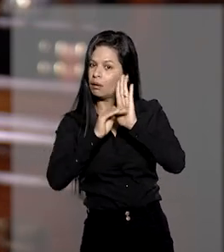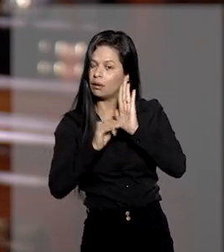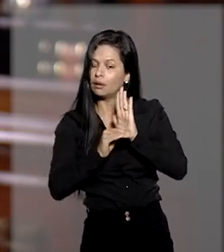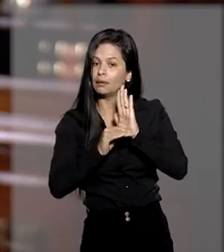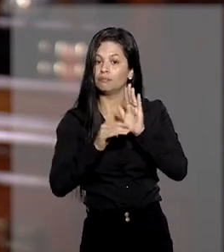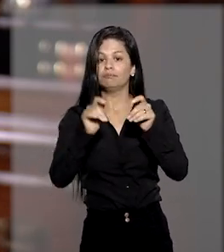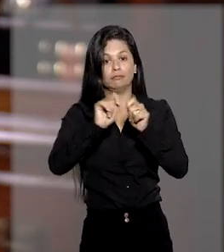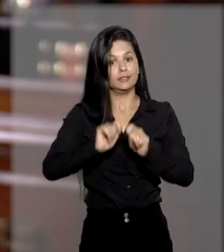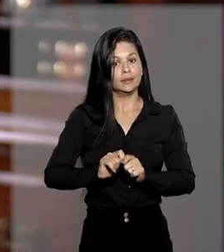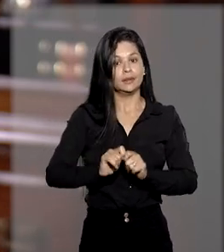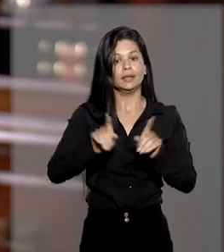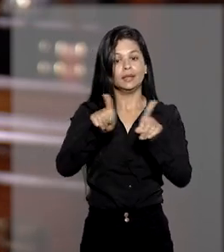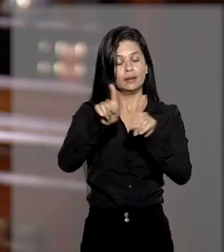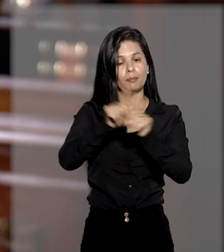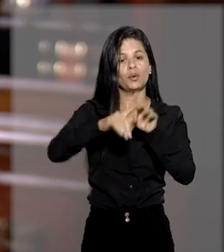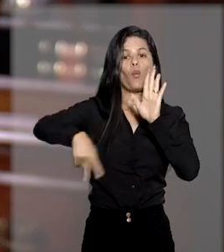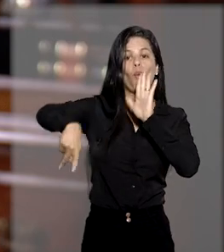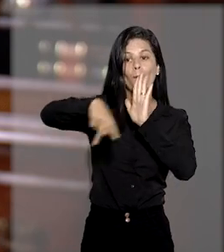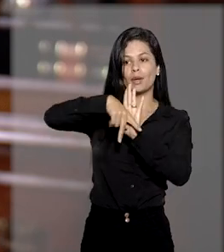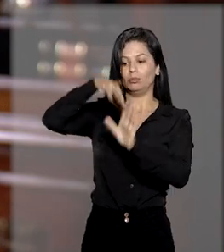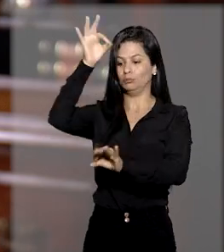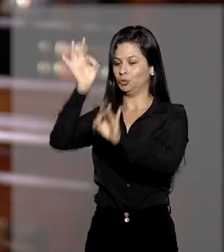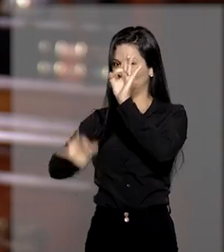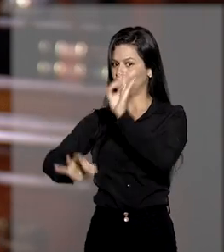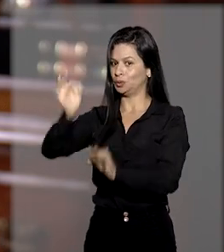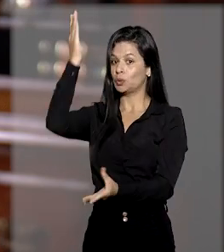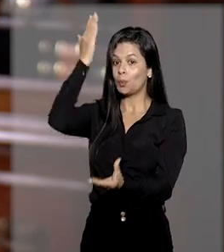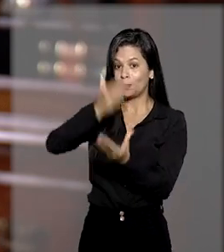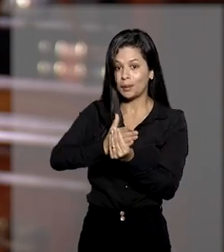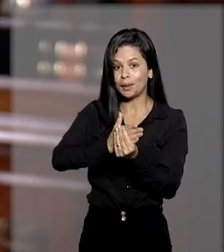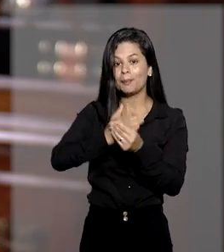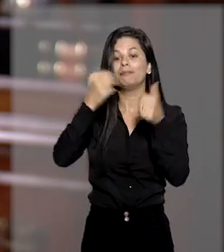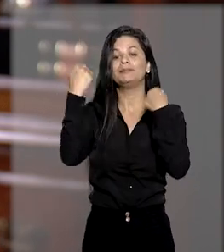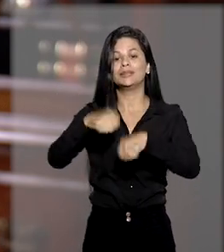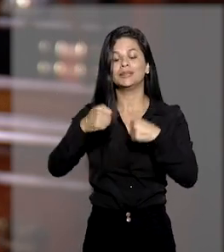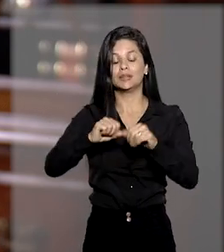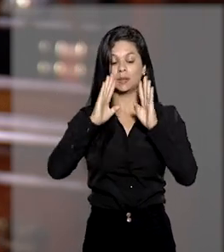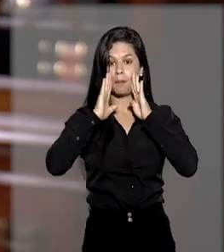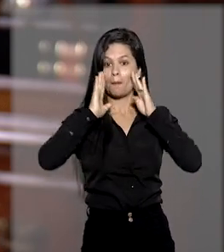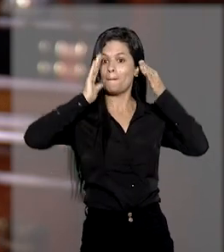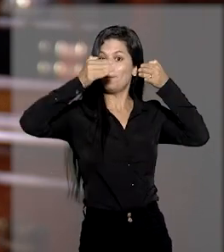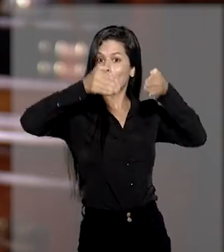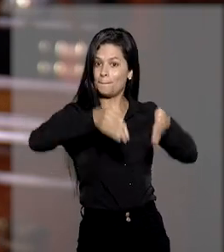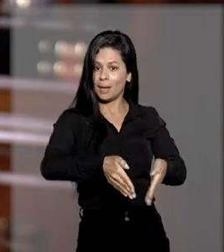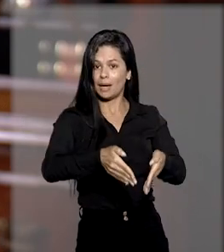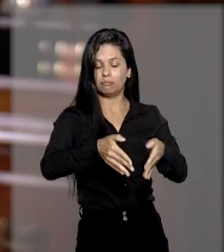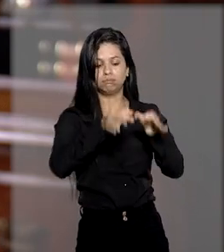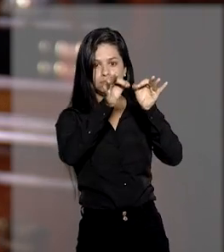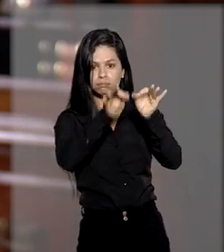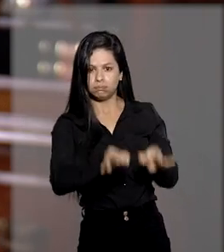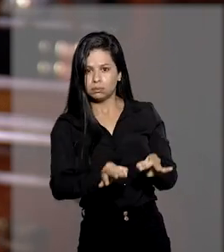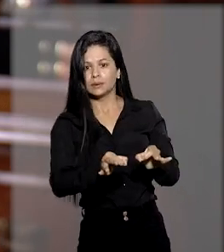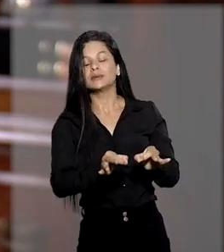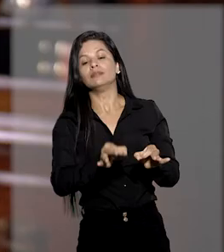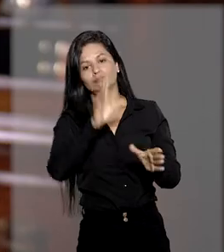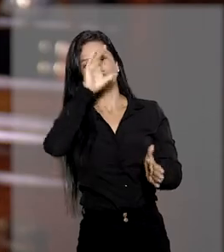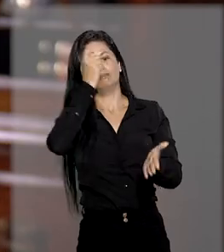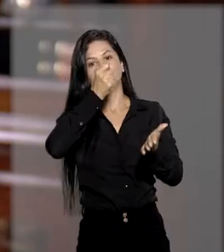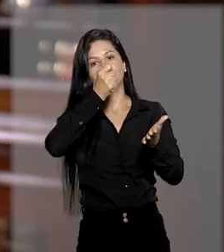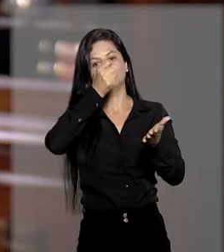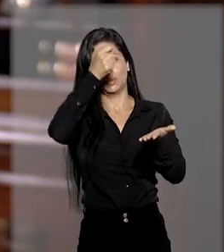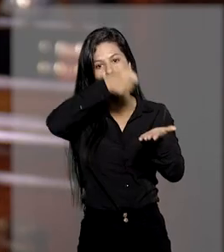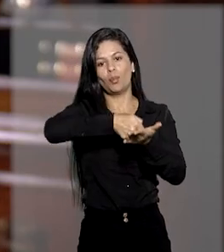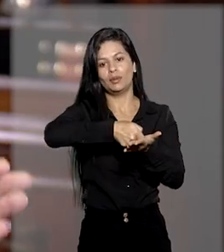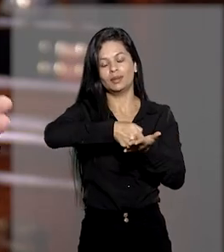E o próprio juízo da causa, ele vai tomar providências, medidas coercitivas para que essa decisão seja cumprida.